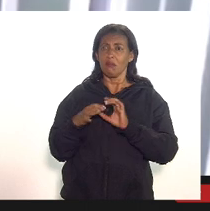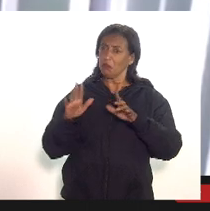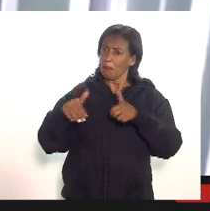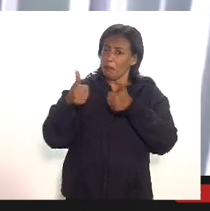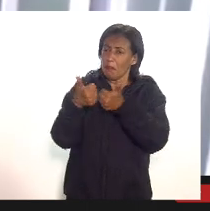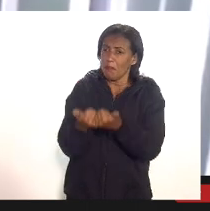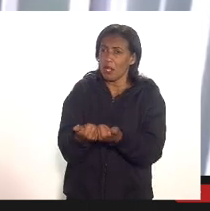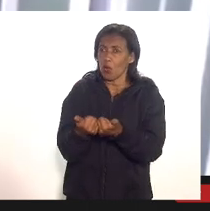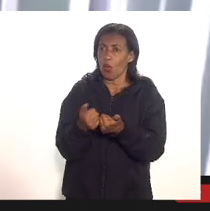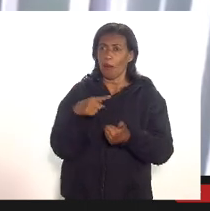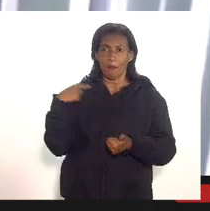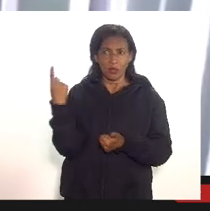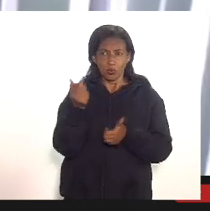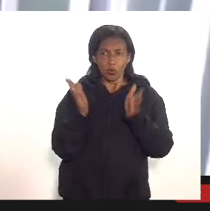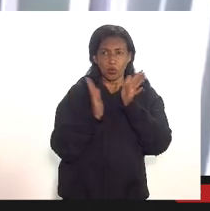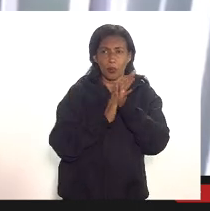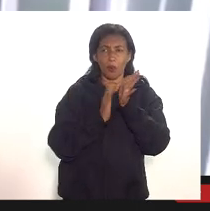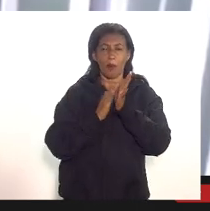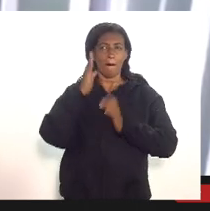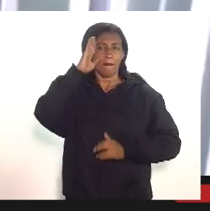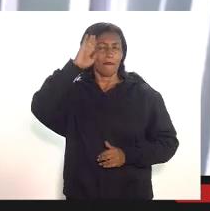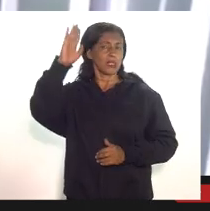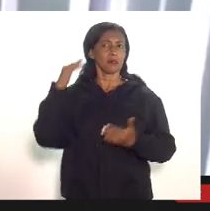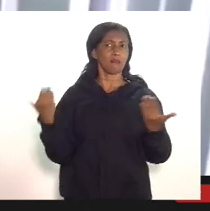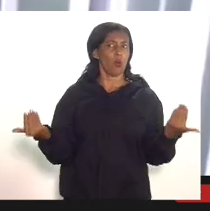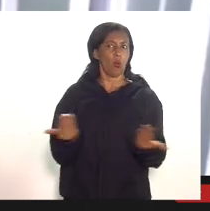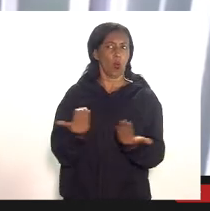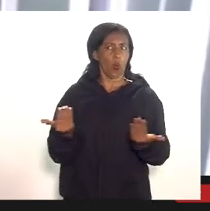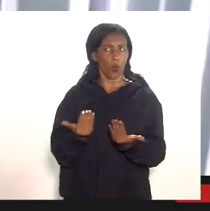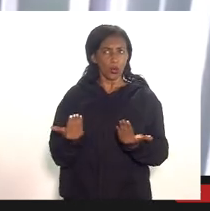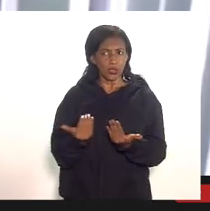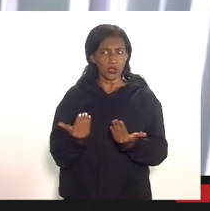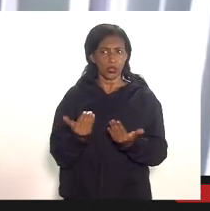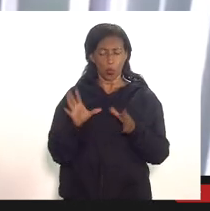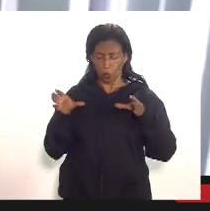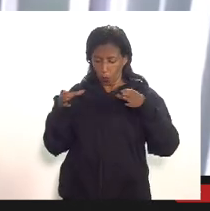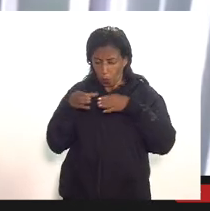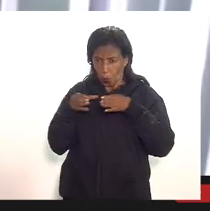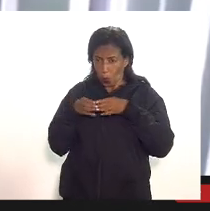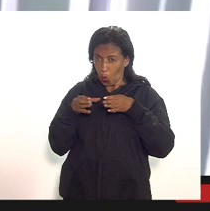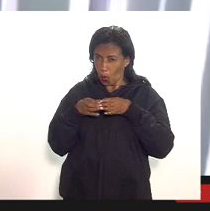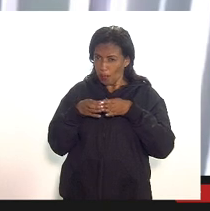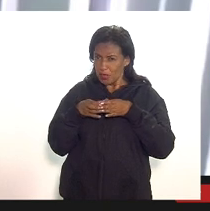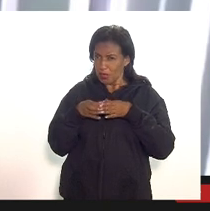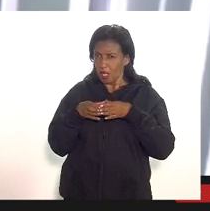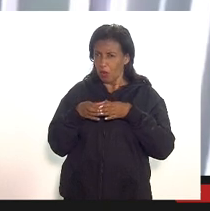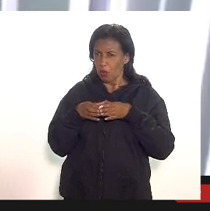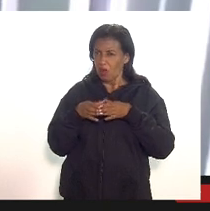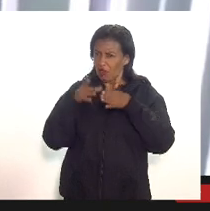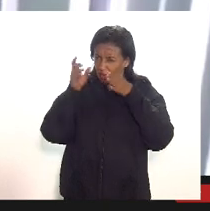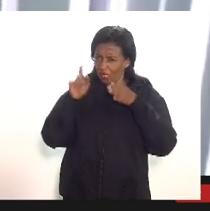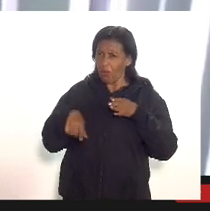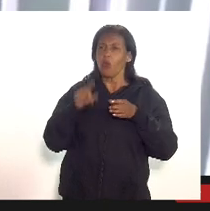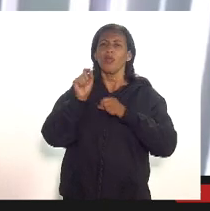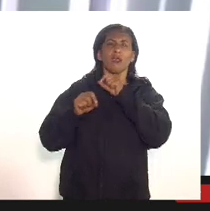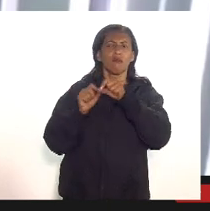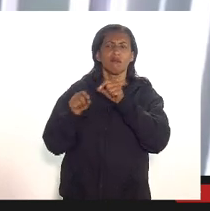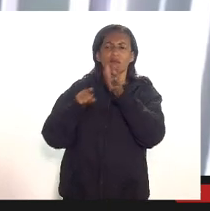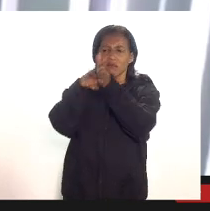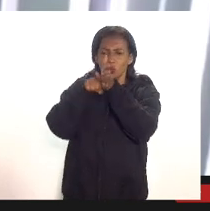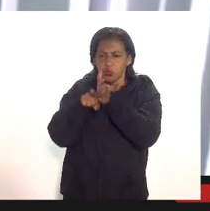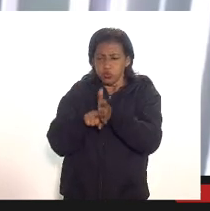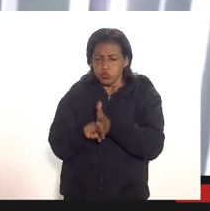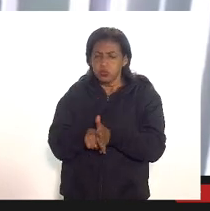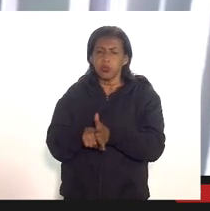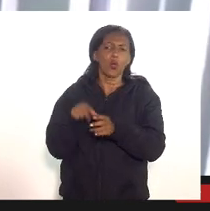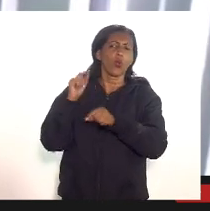melhor mas o nosso propósito principal como comissão parlamentar de inquérito é inquirir é investigar e é com esse espírito que eu estou